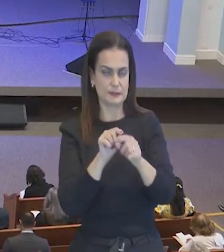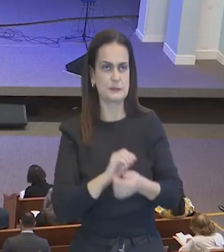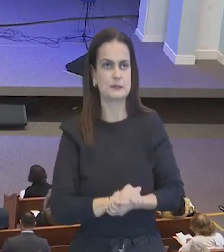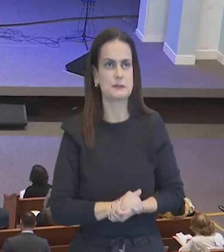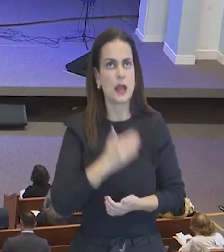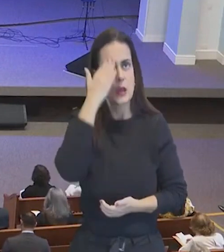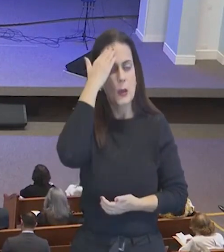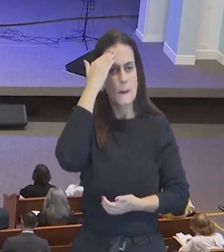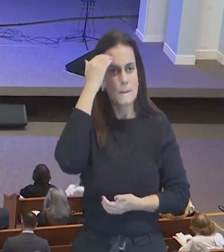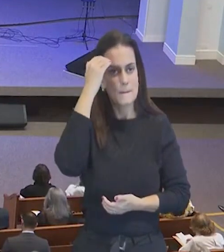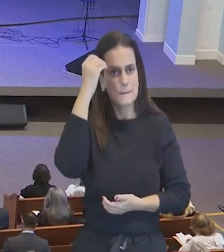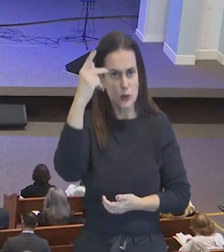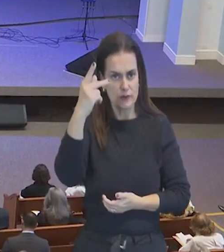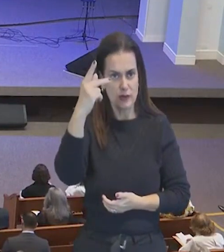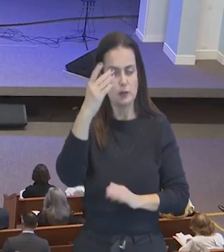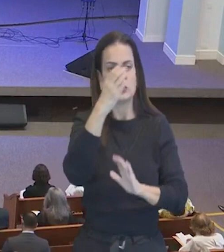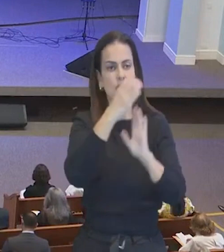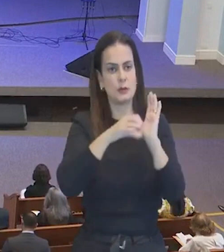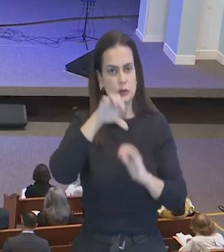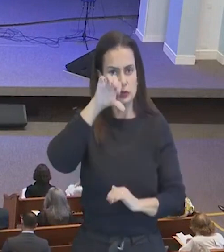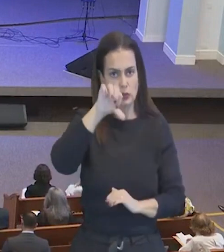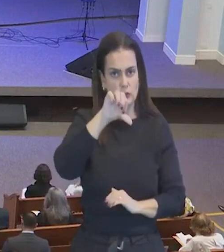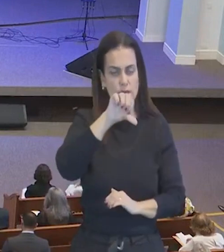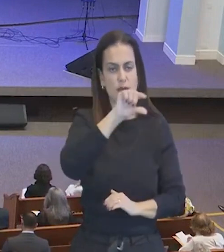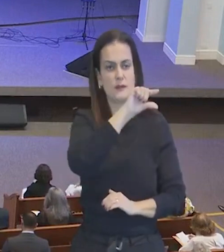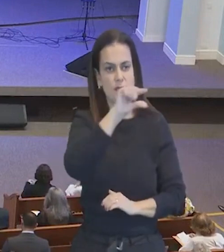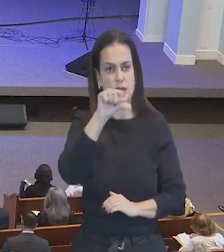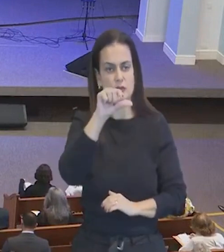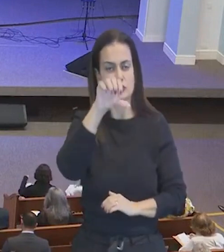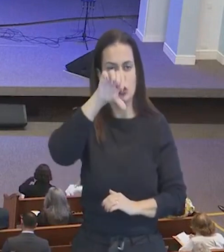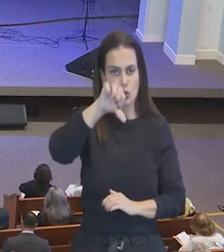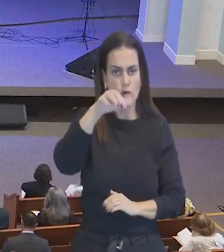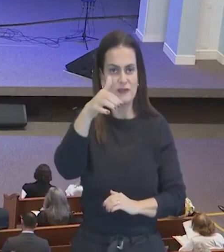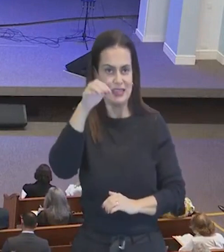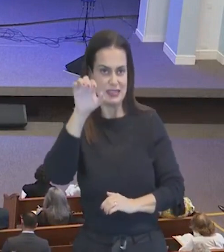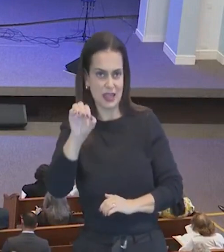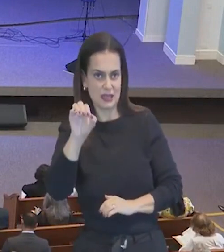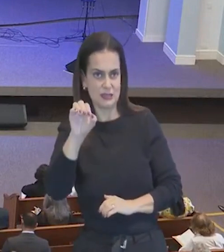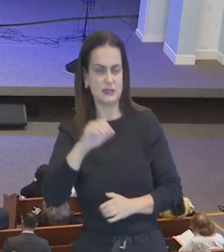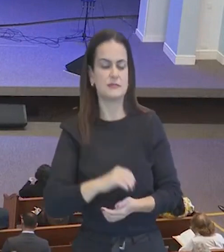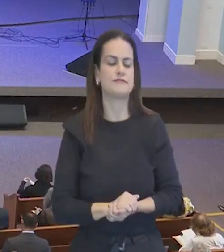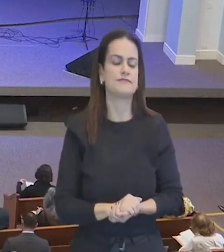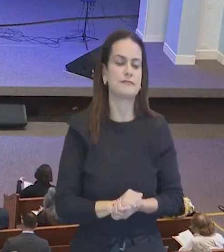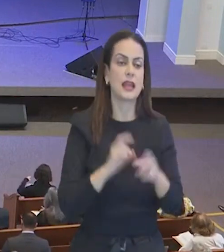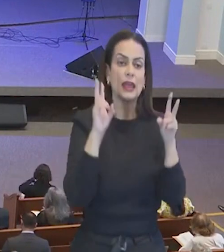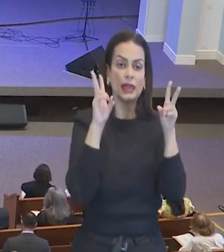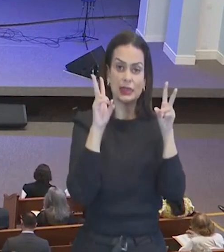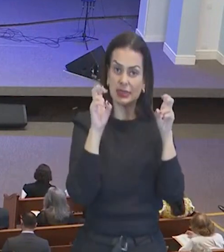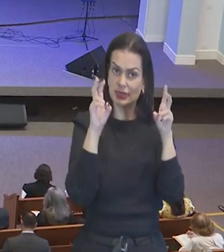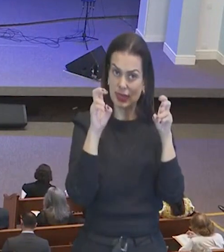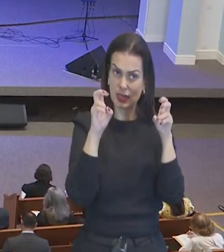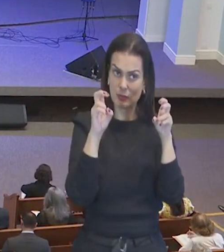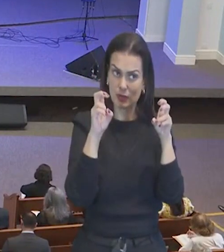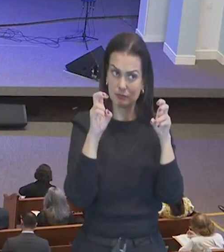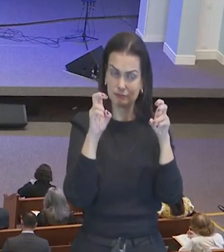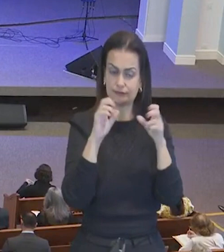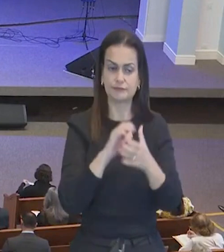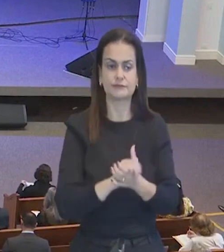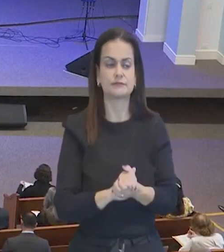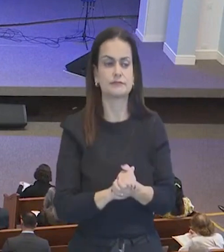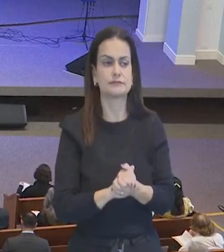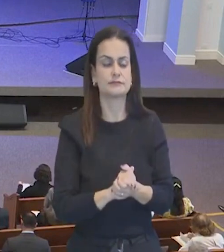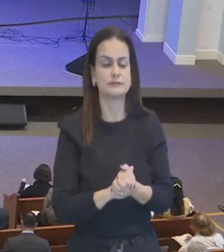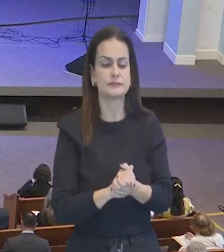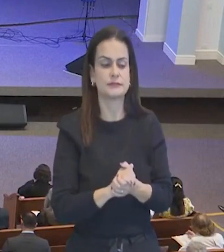provérbios capítulo 9, os versos 9 e 10, o tema aqui, da palavra, na área, a